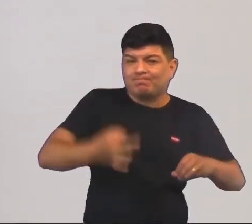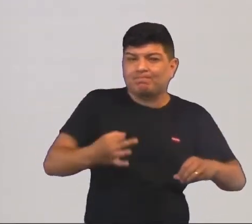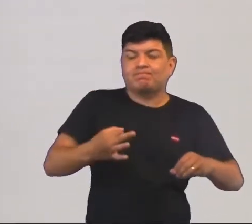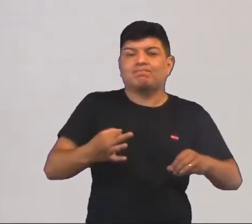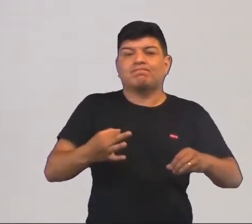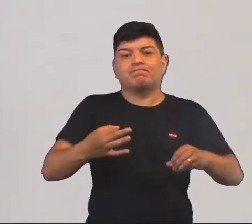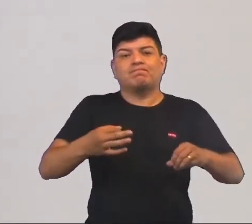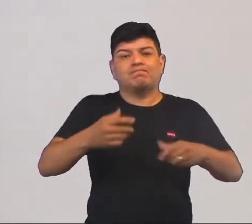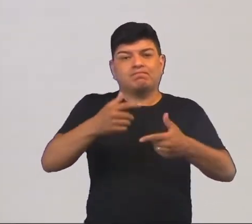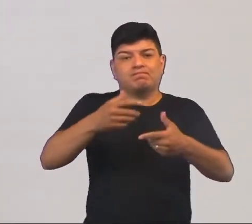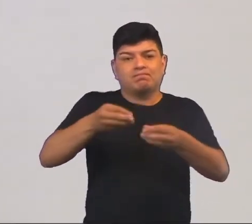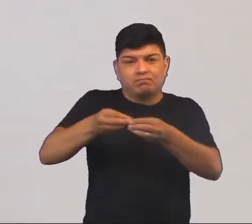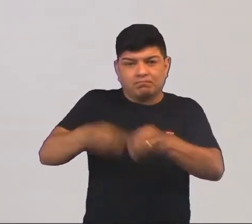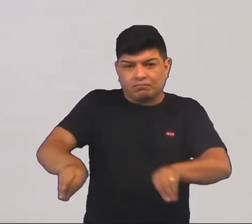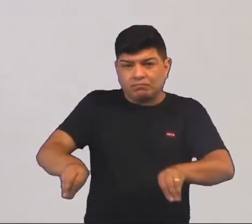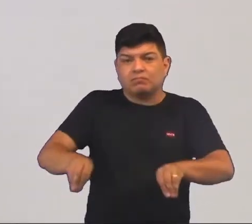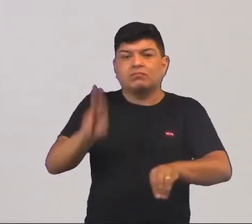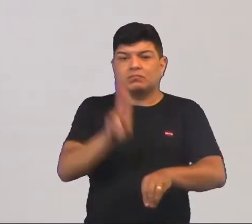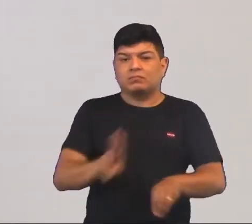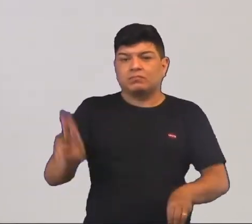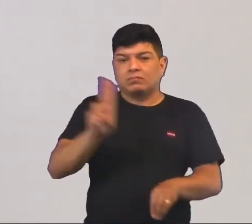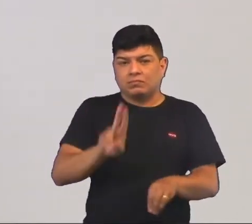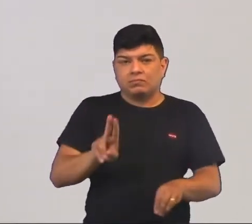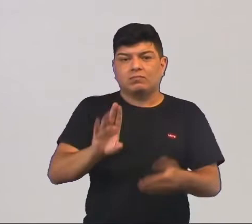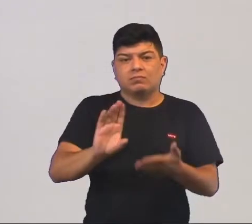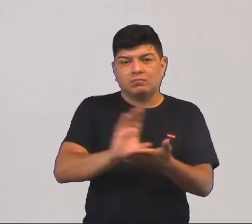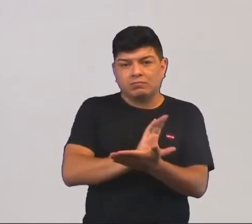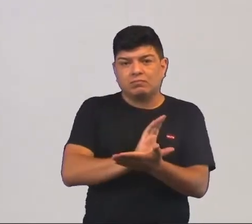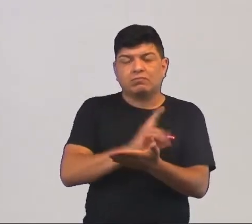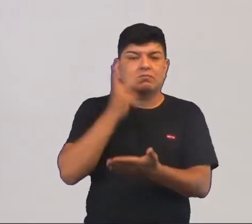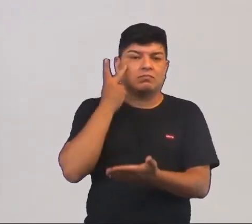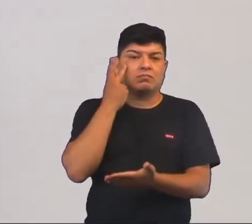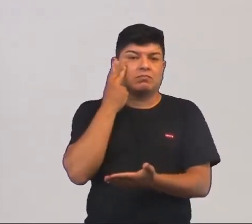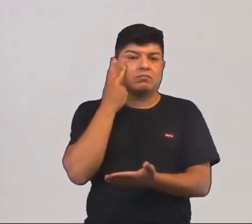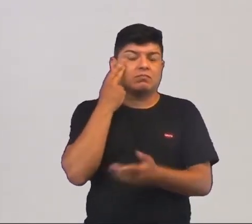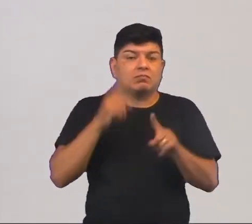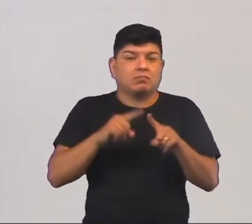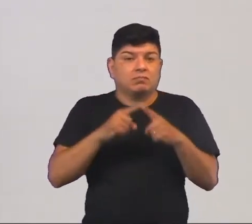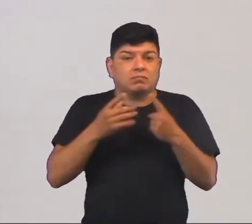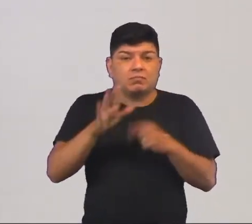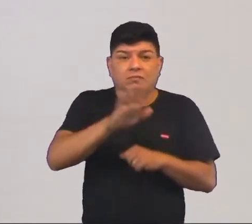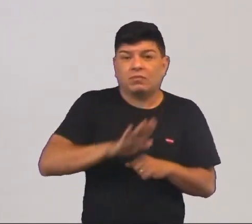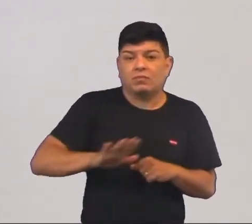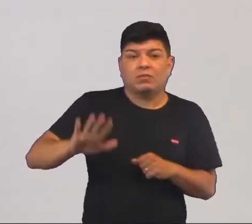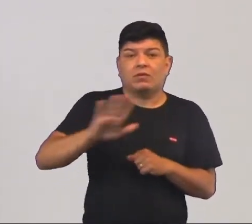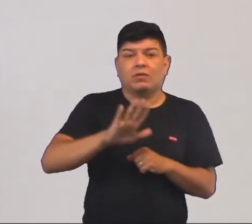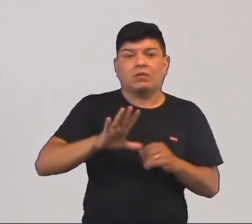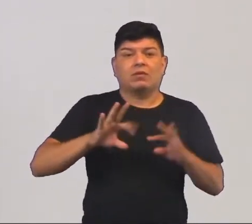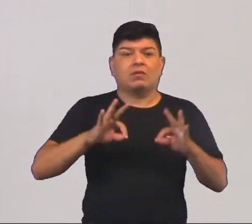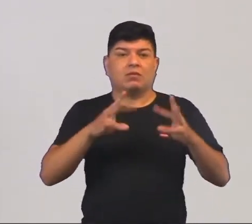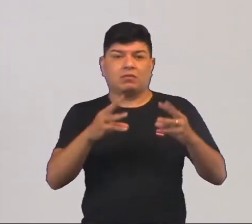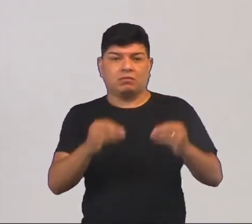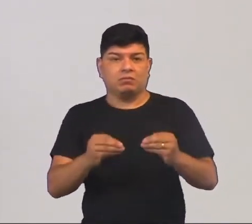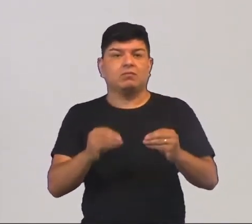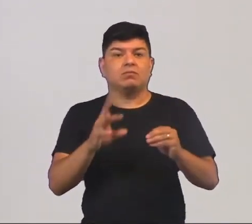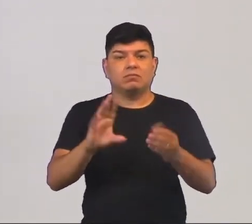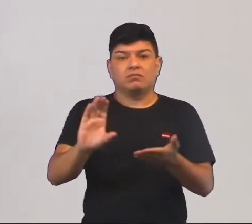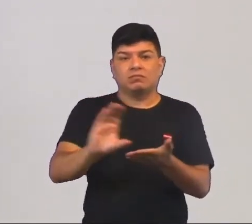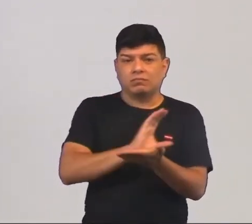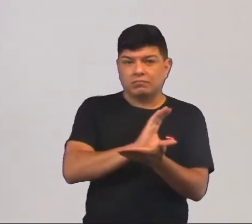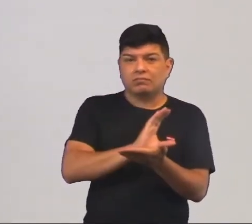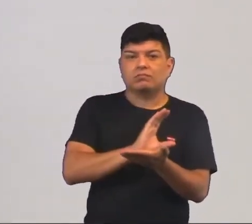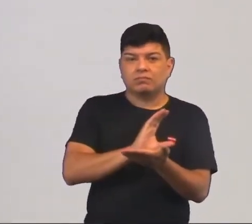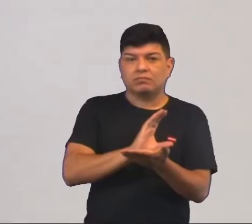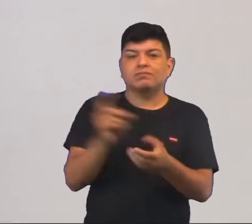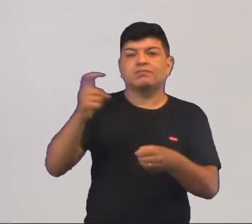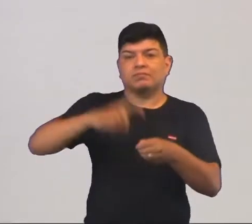compromete bastante o uso desses recursos naturais. Mas, de um modo geral, eles são considerados recursos